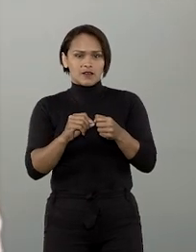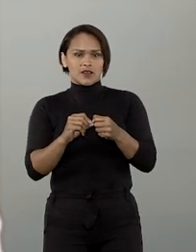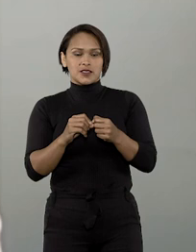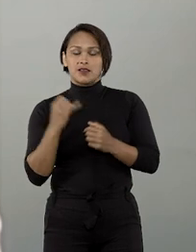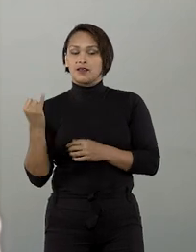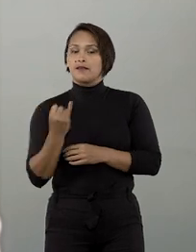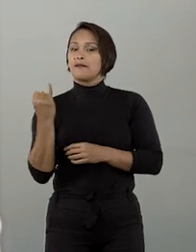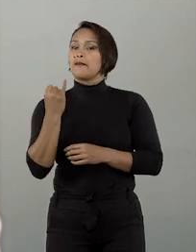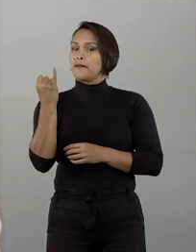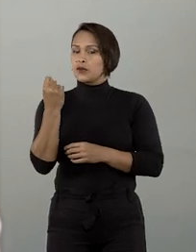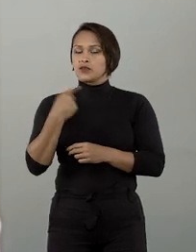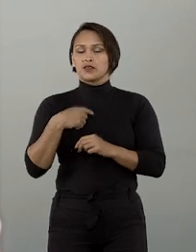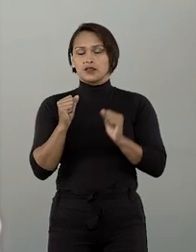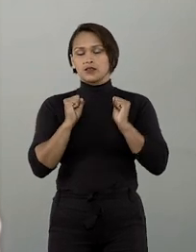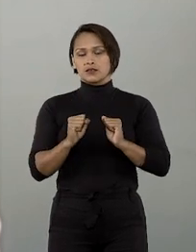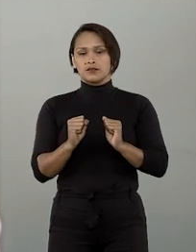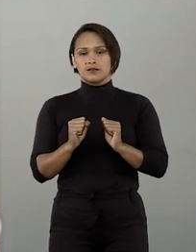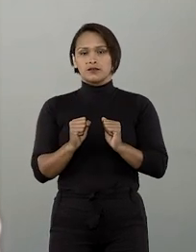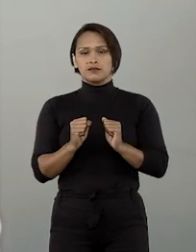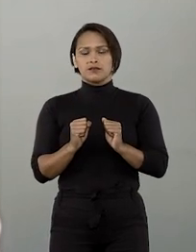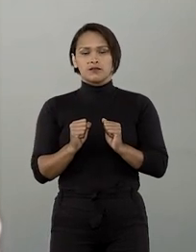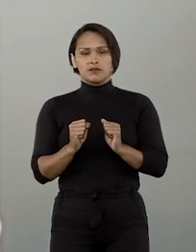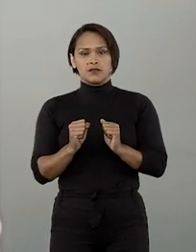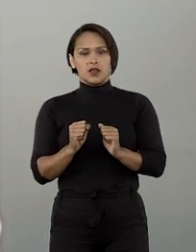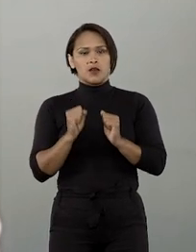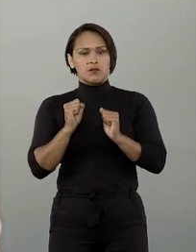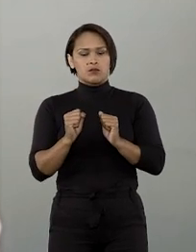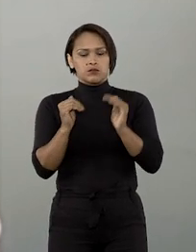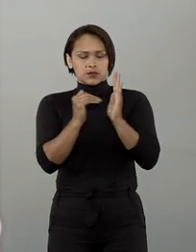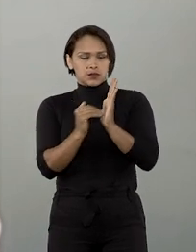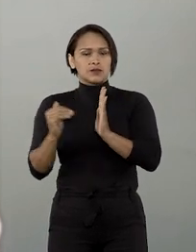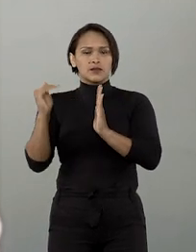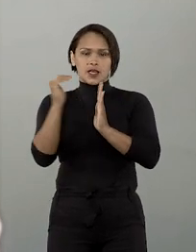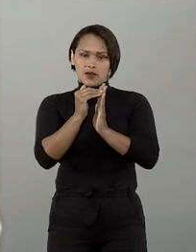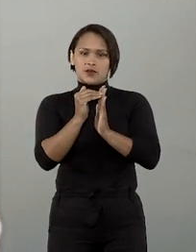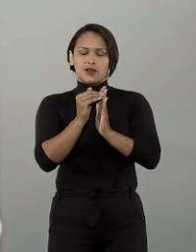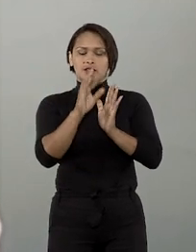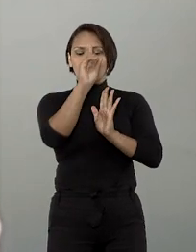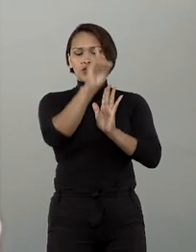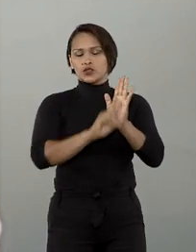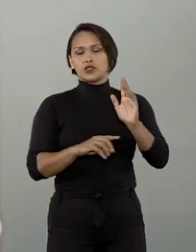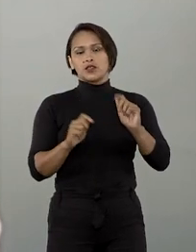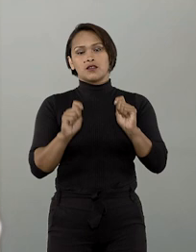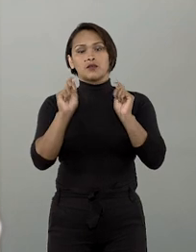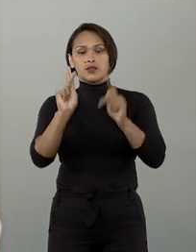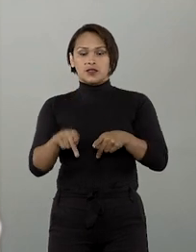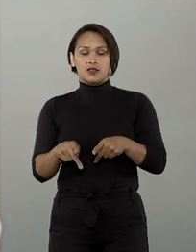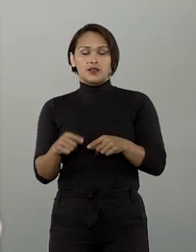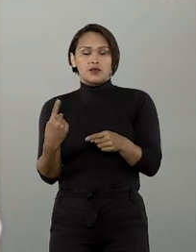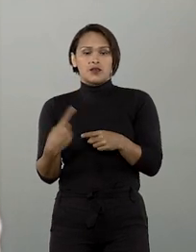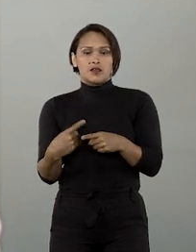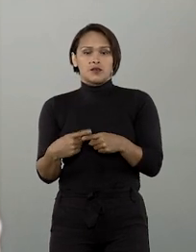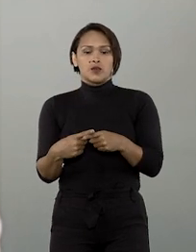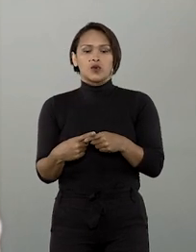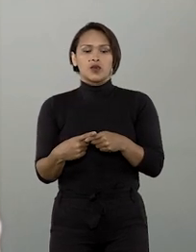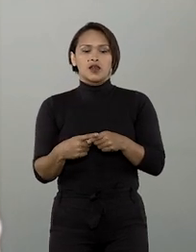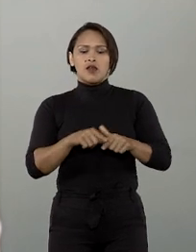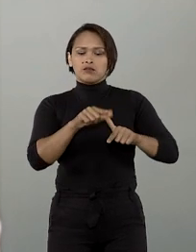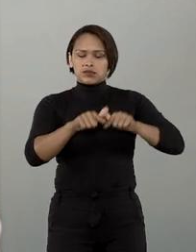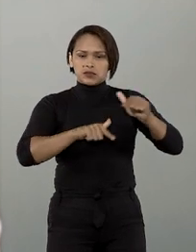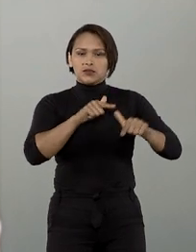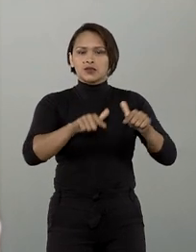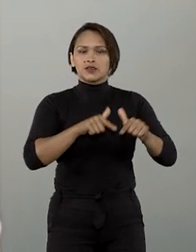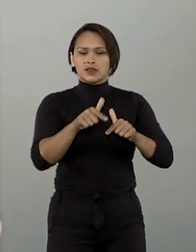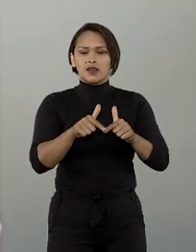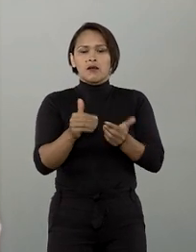fundamental para a gente que possa alcançar o direito à aposentadoria porque o mercado de